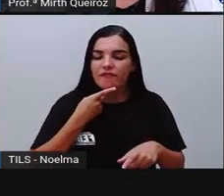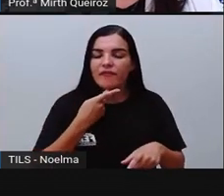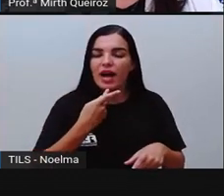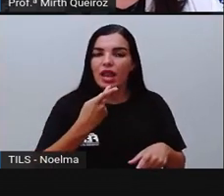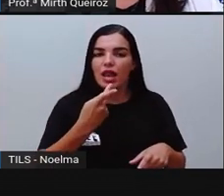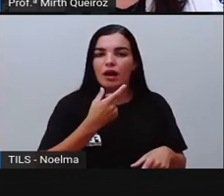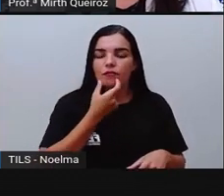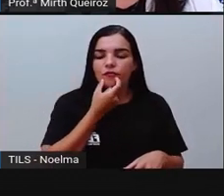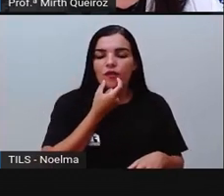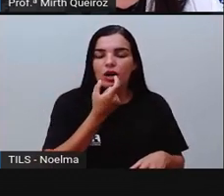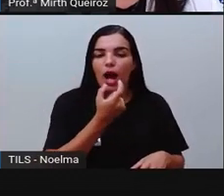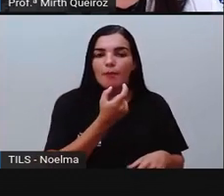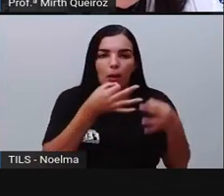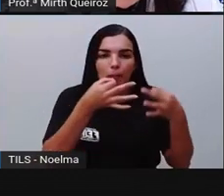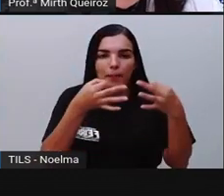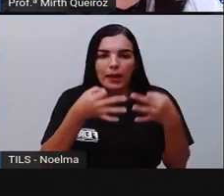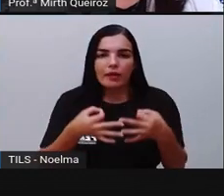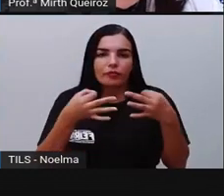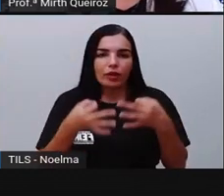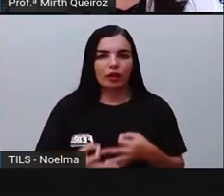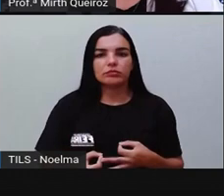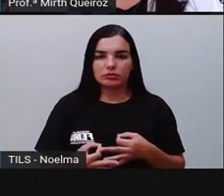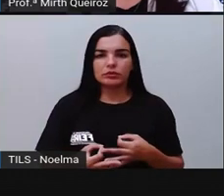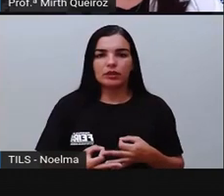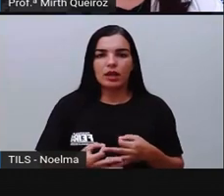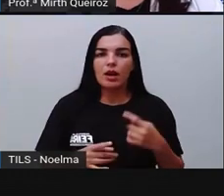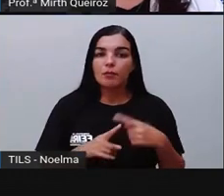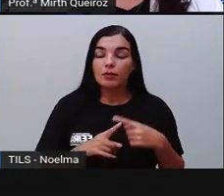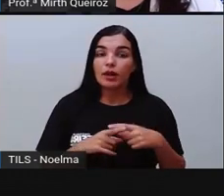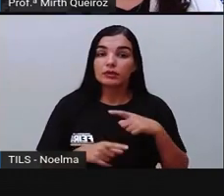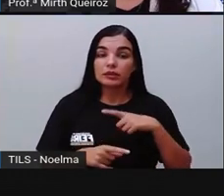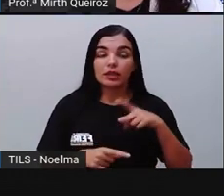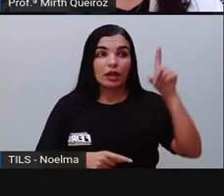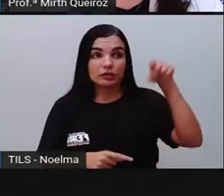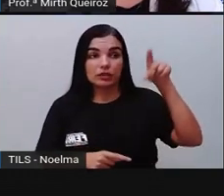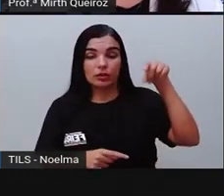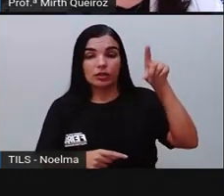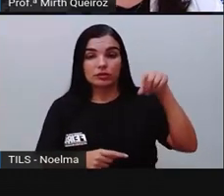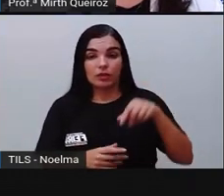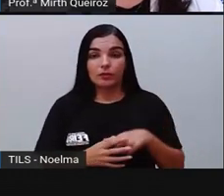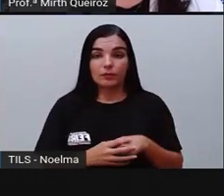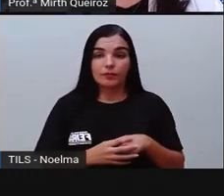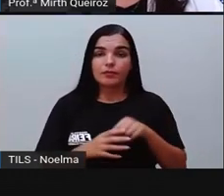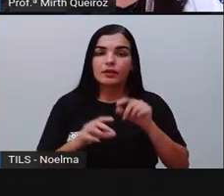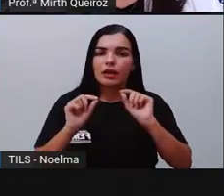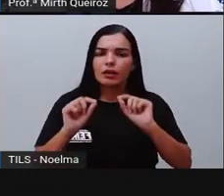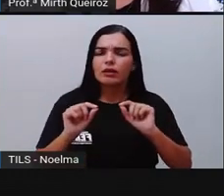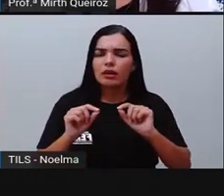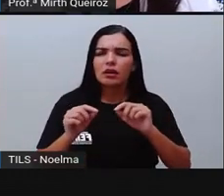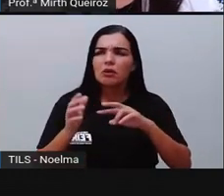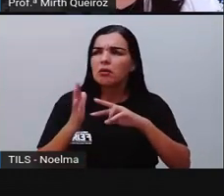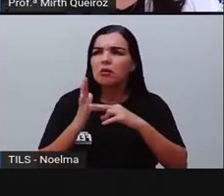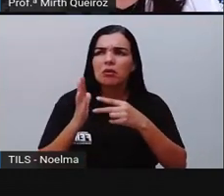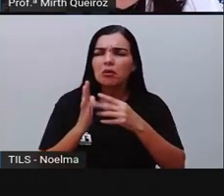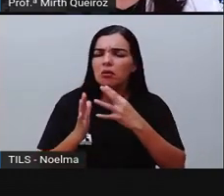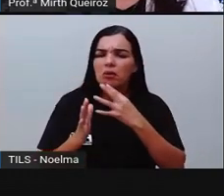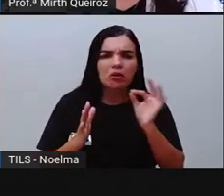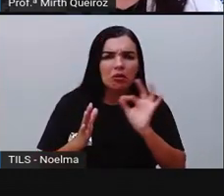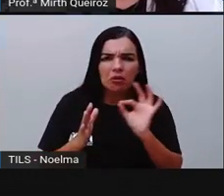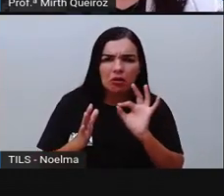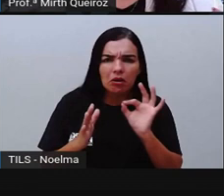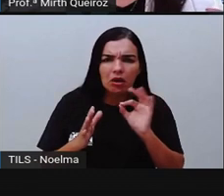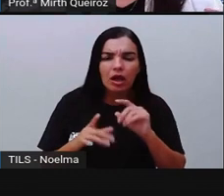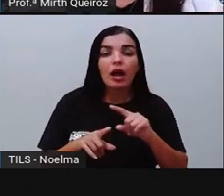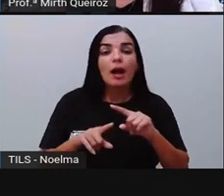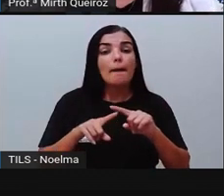A gente consegue fazer essa pronúncia de forma adequada graças a essa acentuação. Mesmo que ele desconheça o significado da palavra,